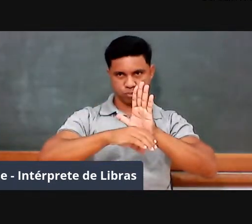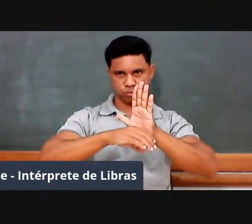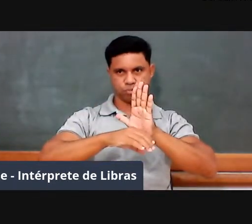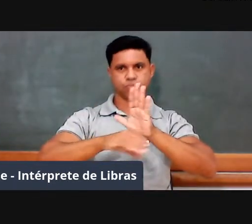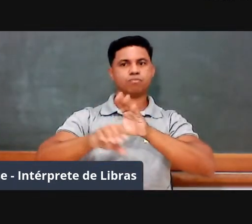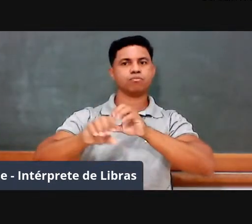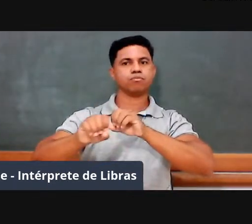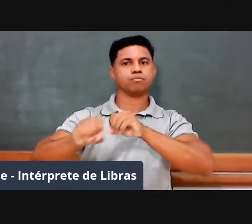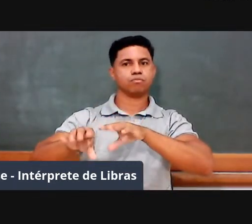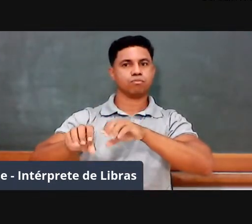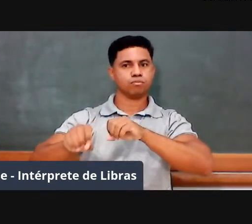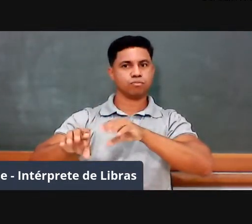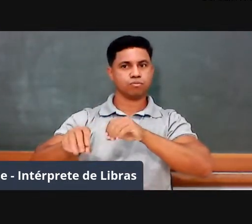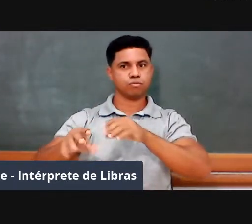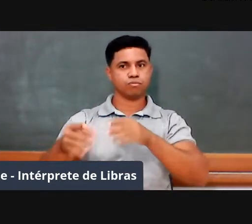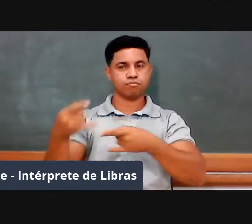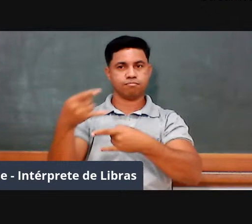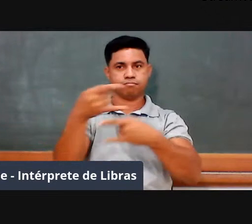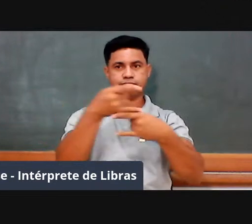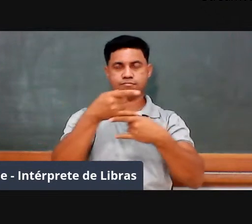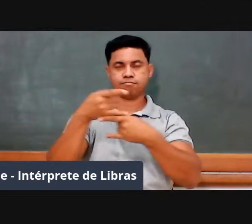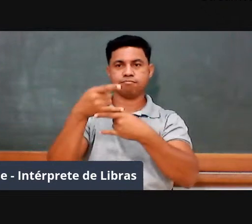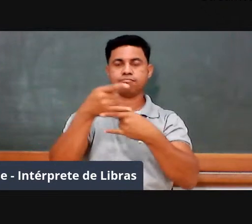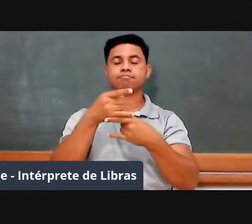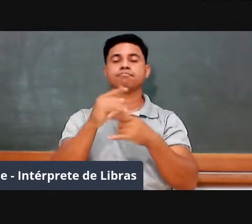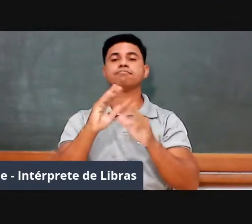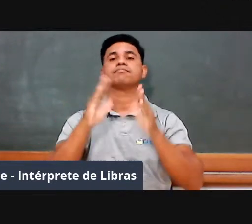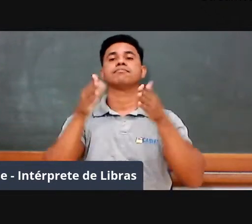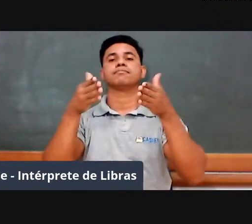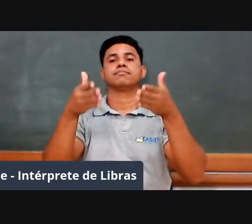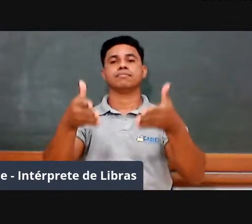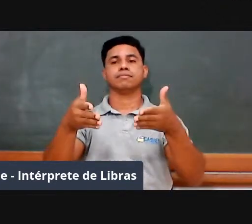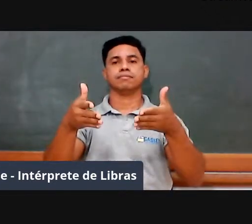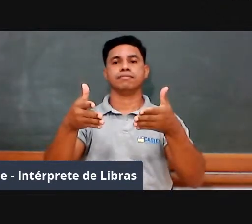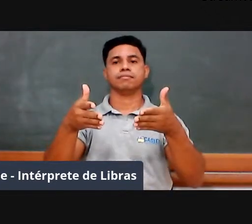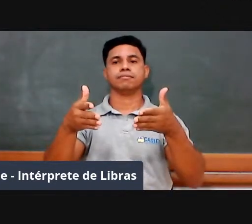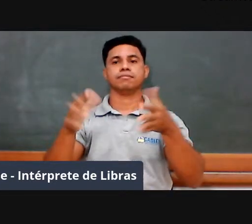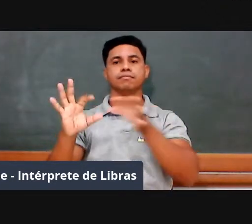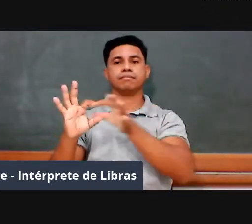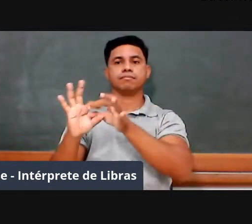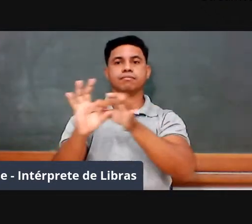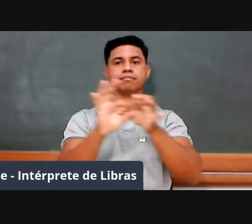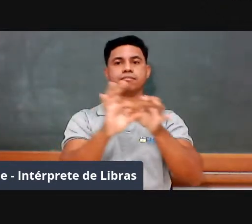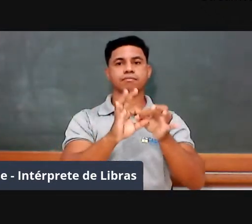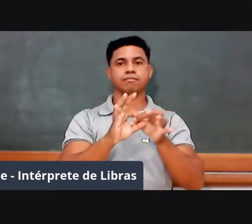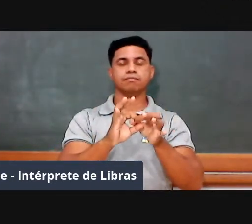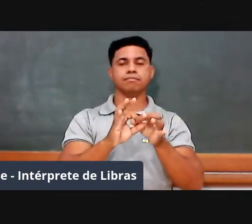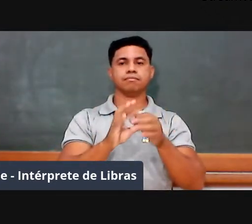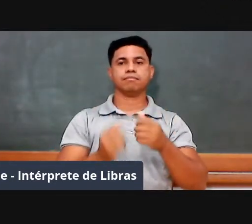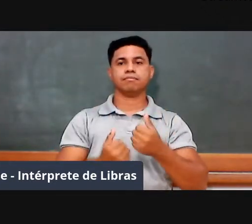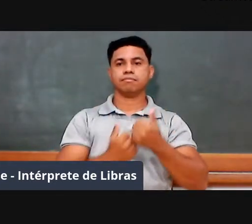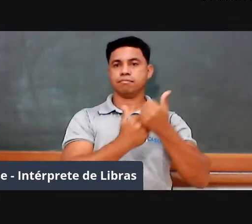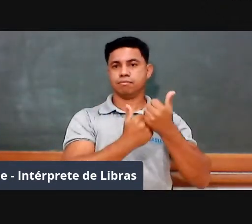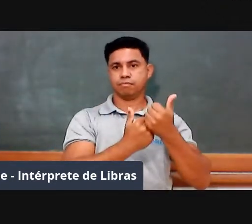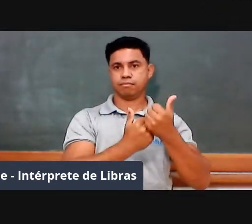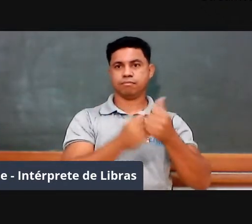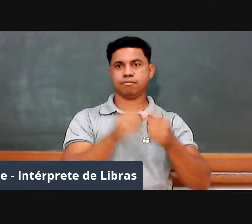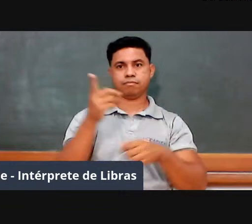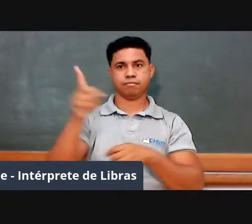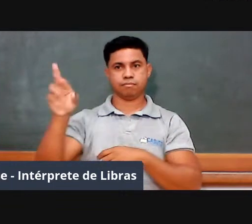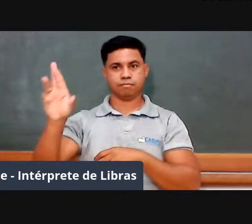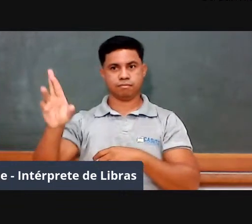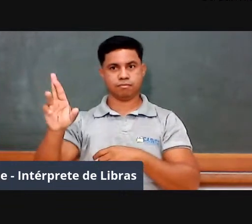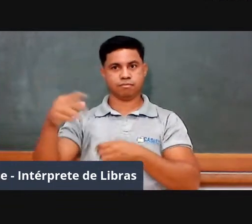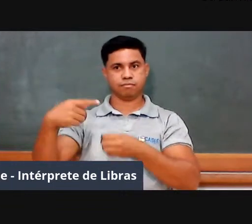ação coletiva, é uma ação coletiva entre as diretorias regionais de Barra do Garças,